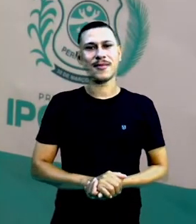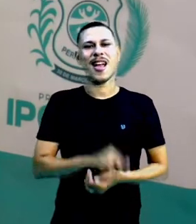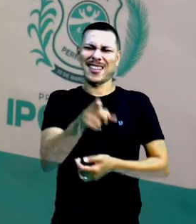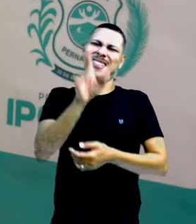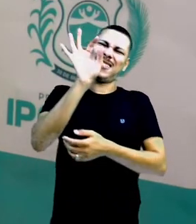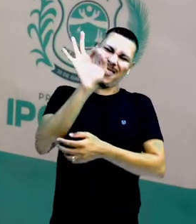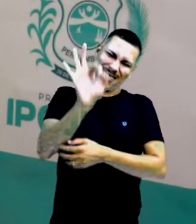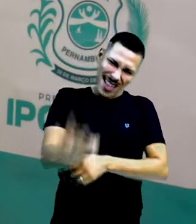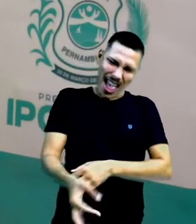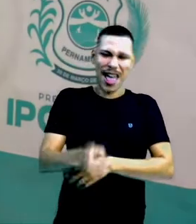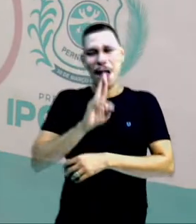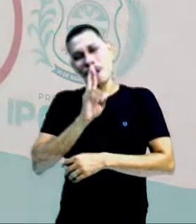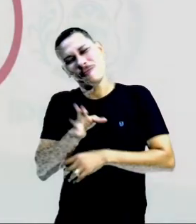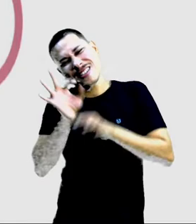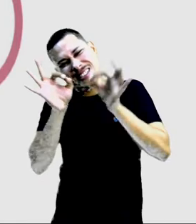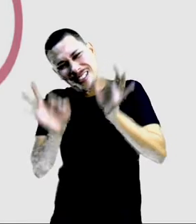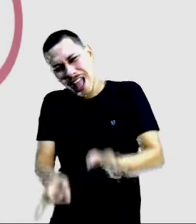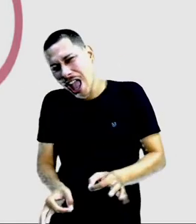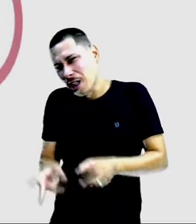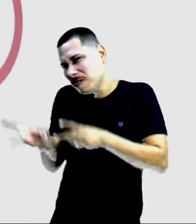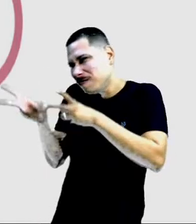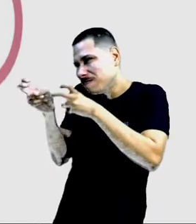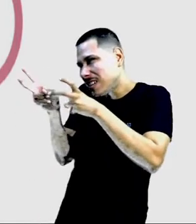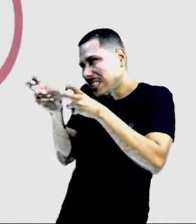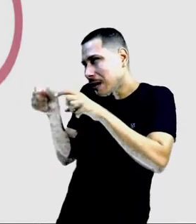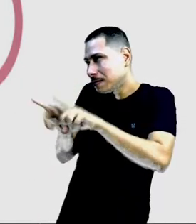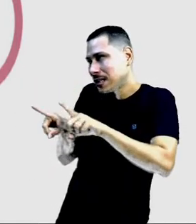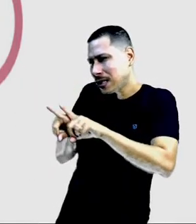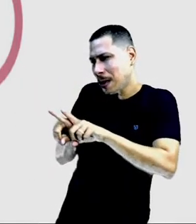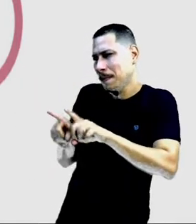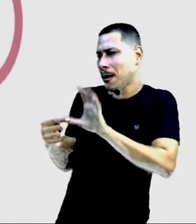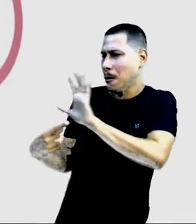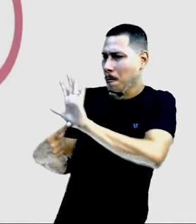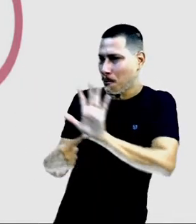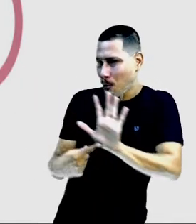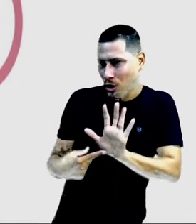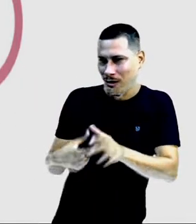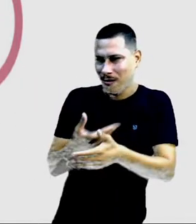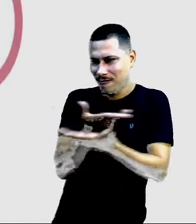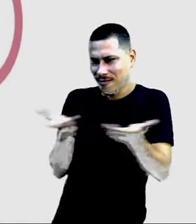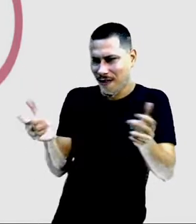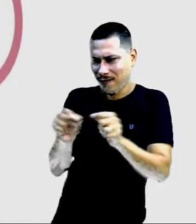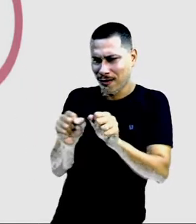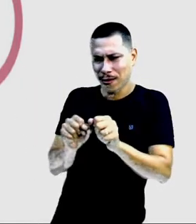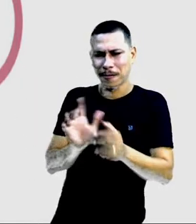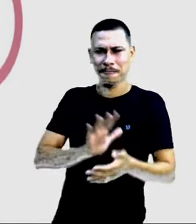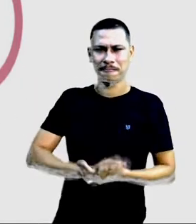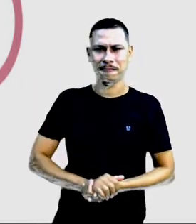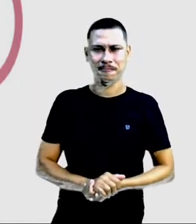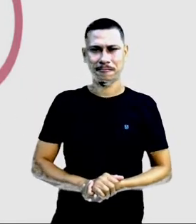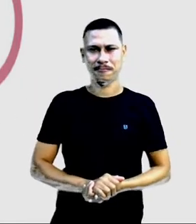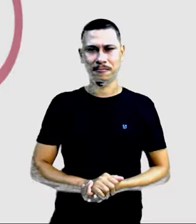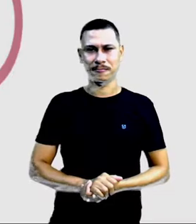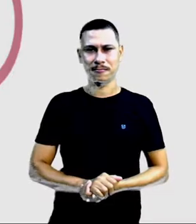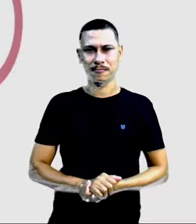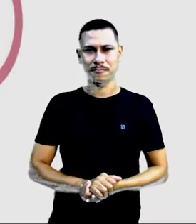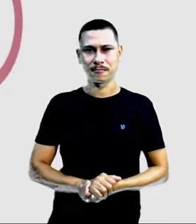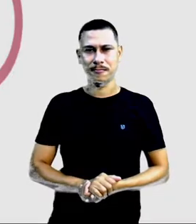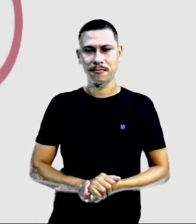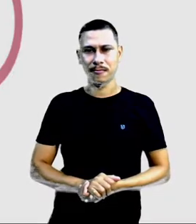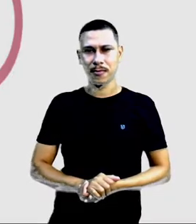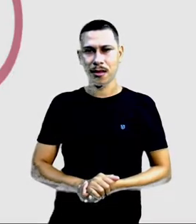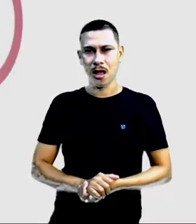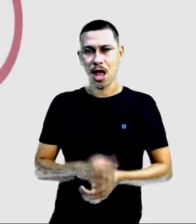Acertou? Olha. Observa também. já coloquei até para vocês fazerem uma cola. Lá de lado tem uma